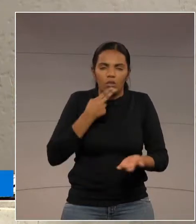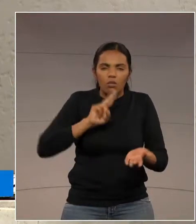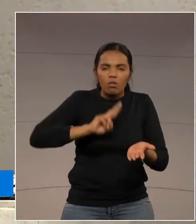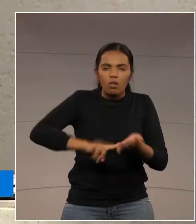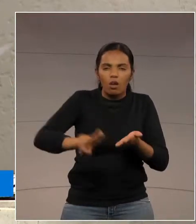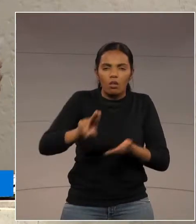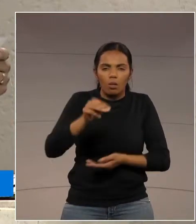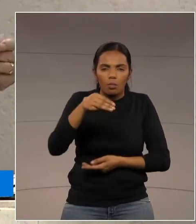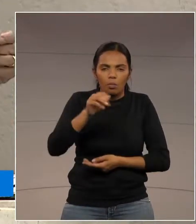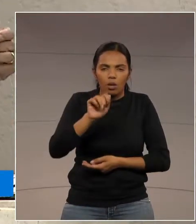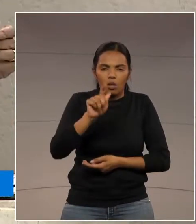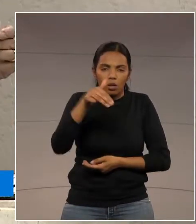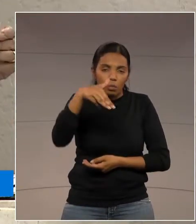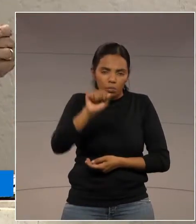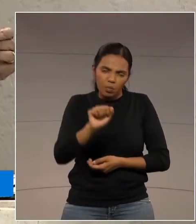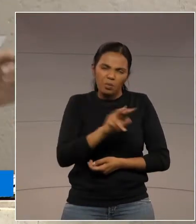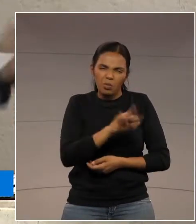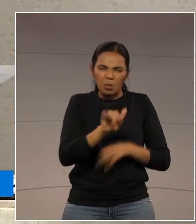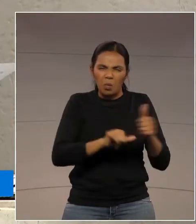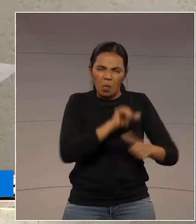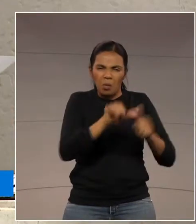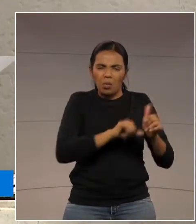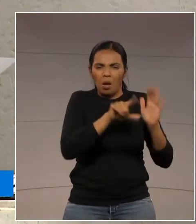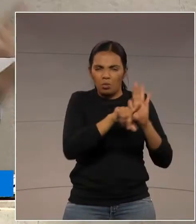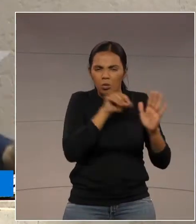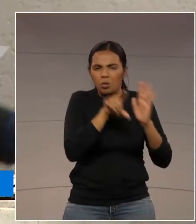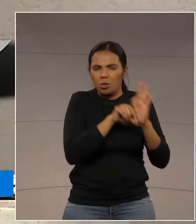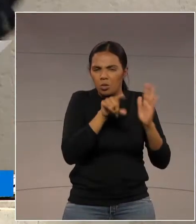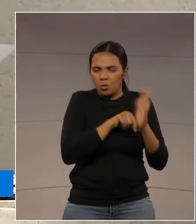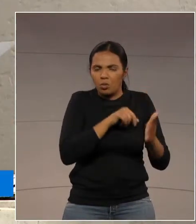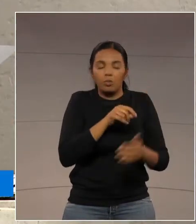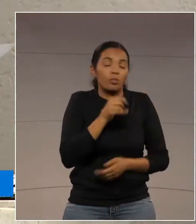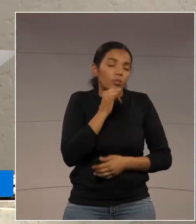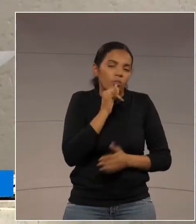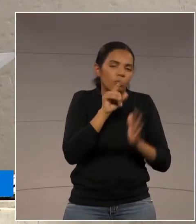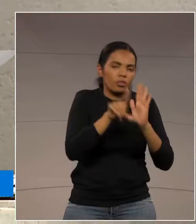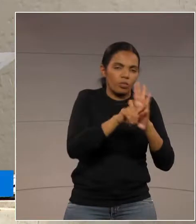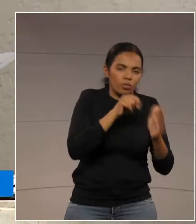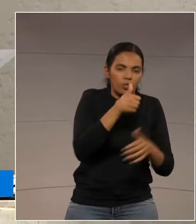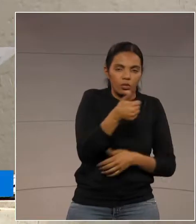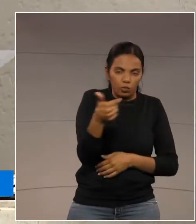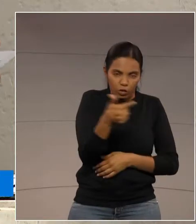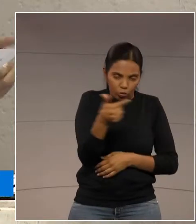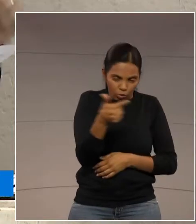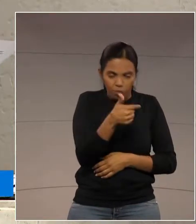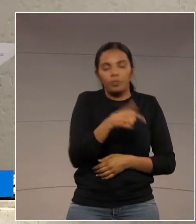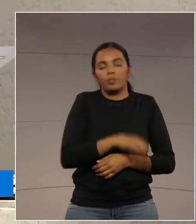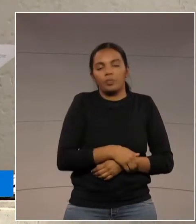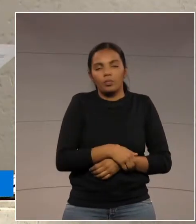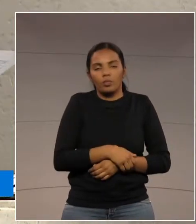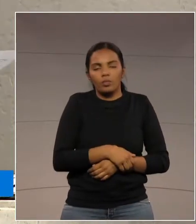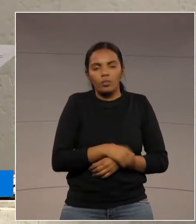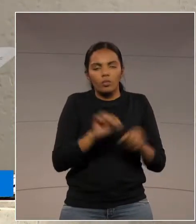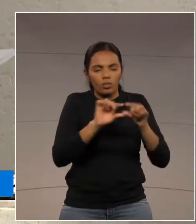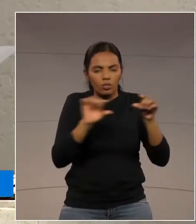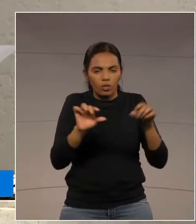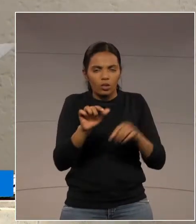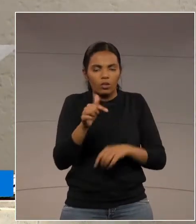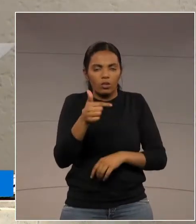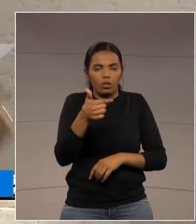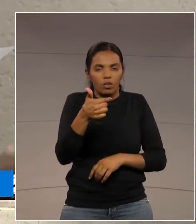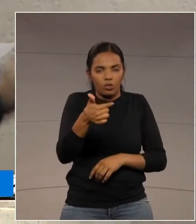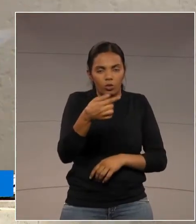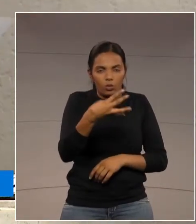São muitos artigos que teriam que ser alterados, mas teriam que ser alterados o artigo 22, inciso 24,